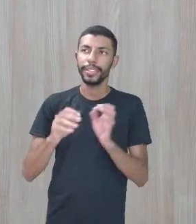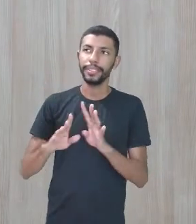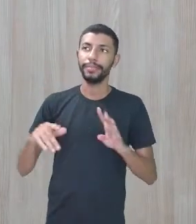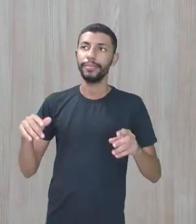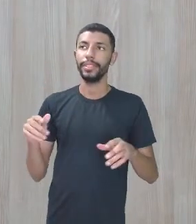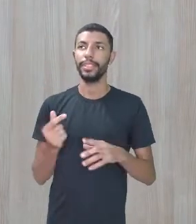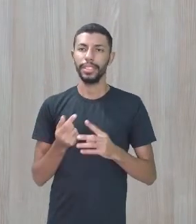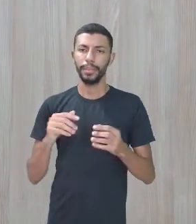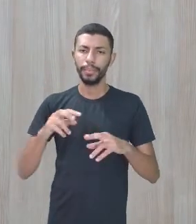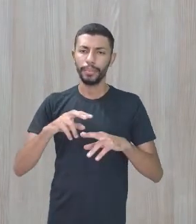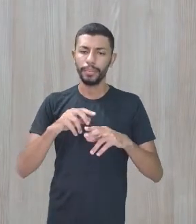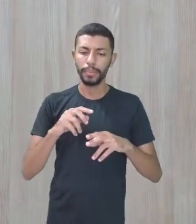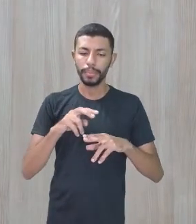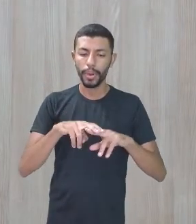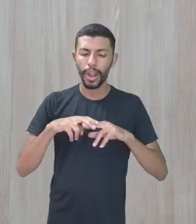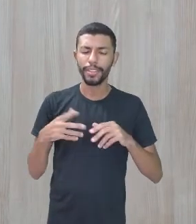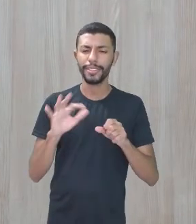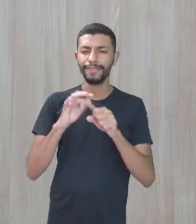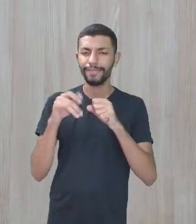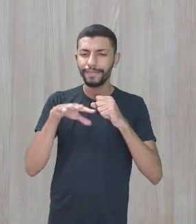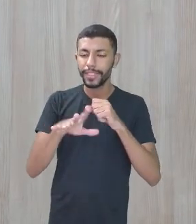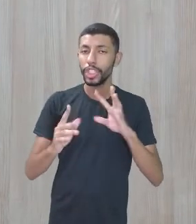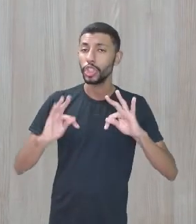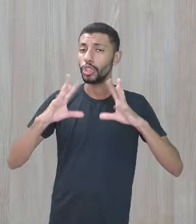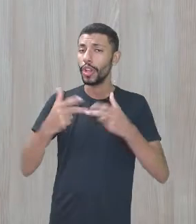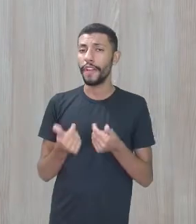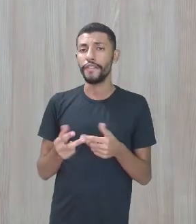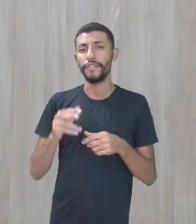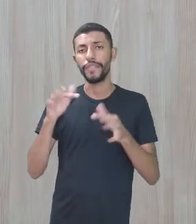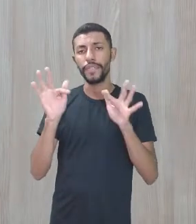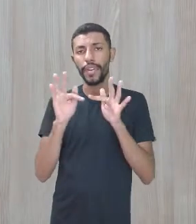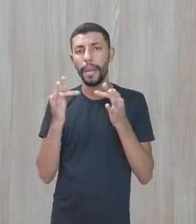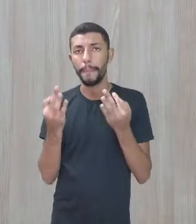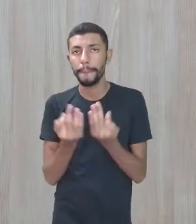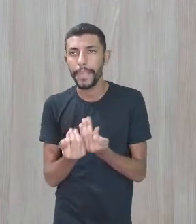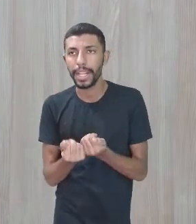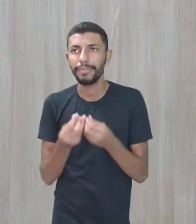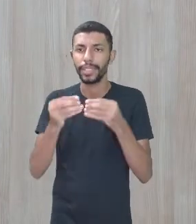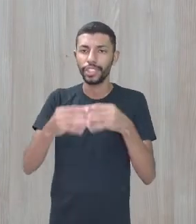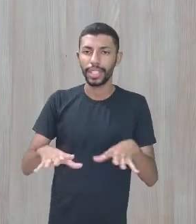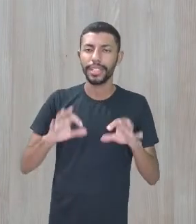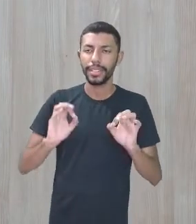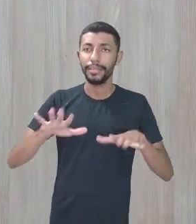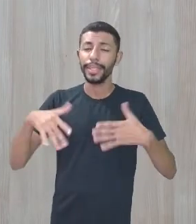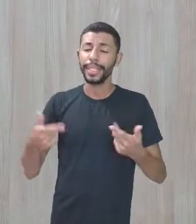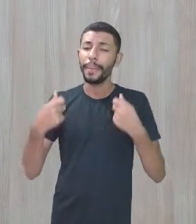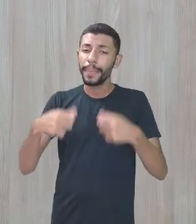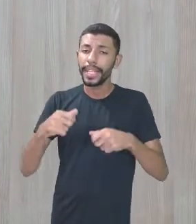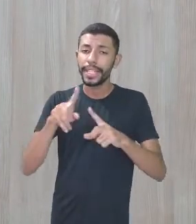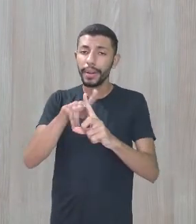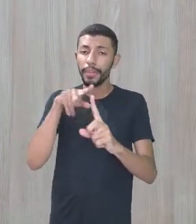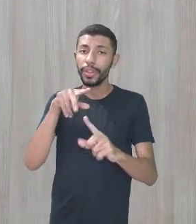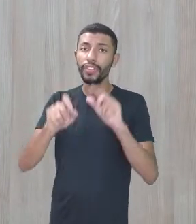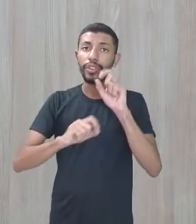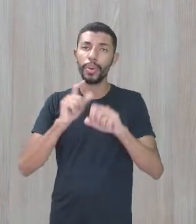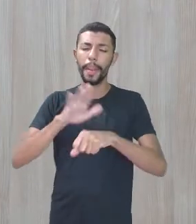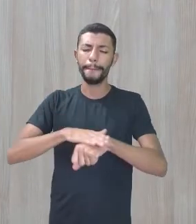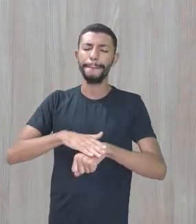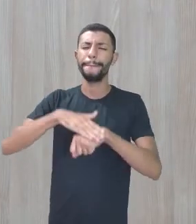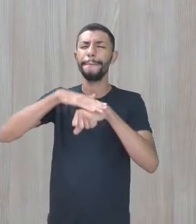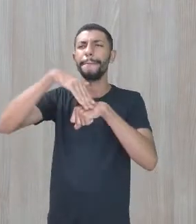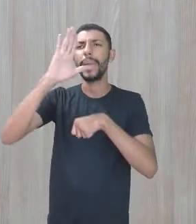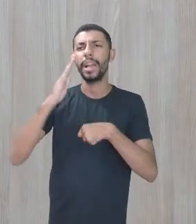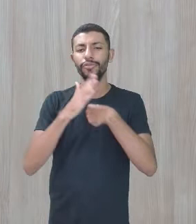famílias foram afetadas. Então, precisamos ter esse olhar com mais afetividade positiva, com muito mais